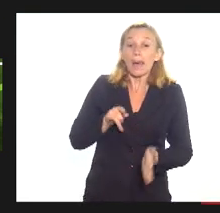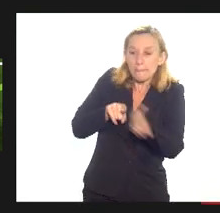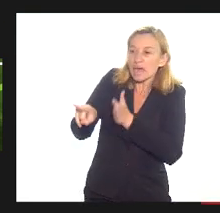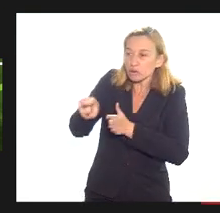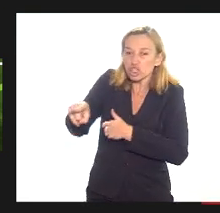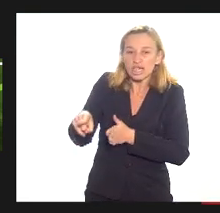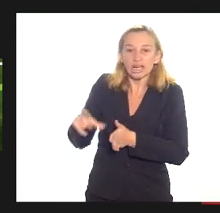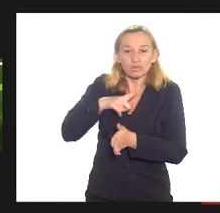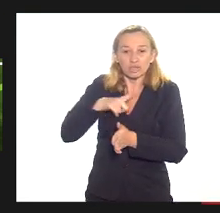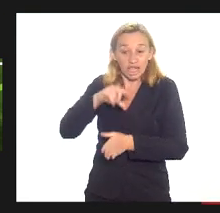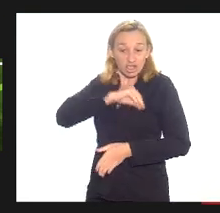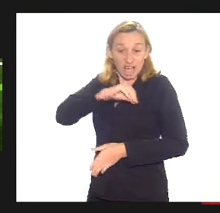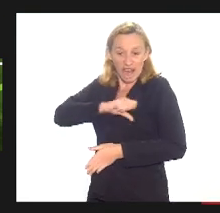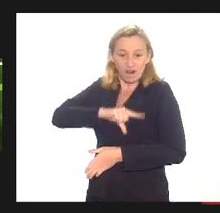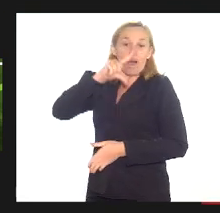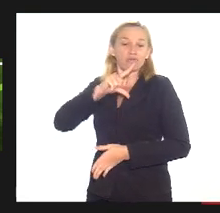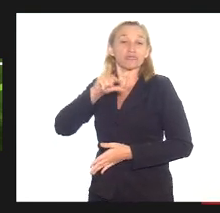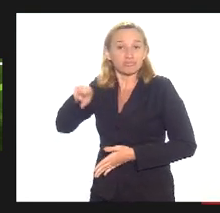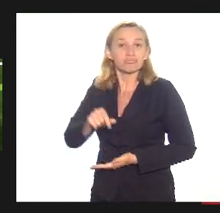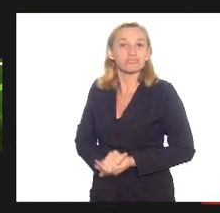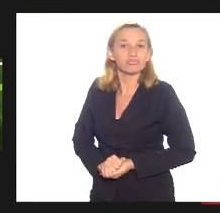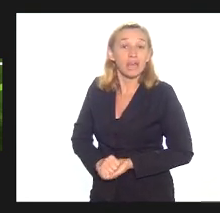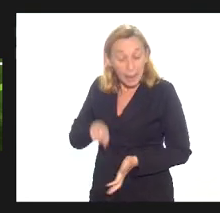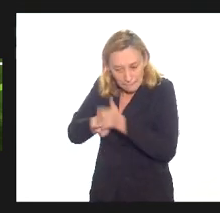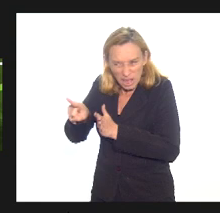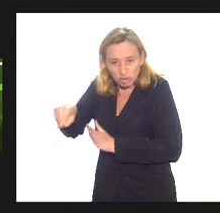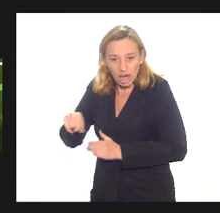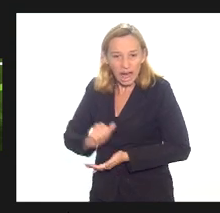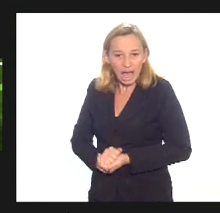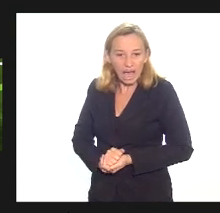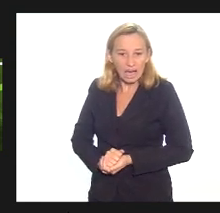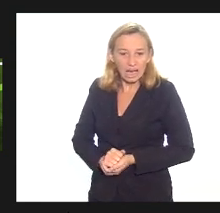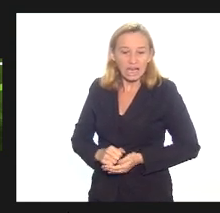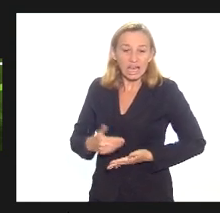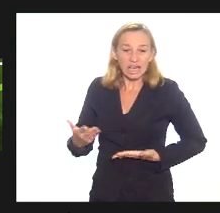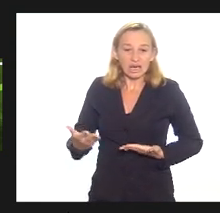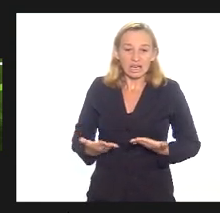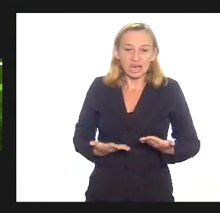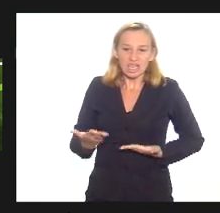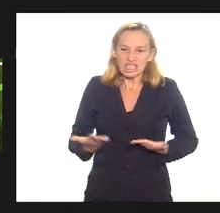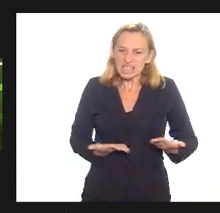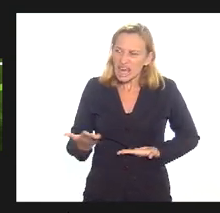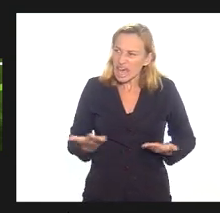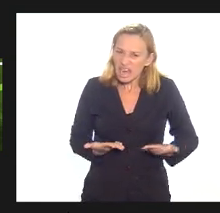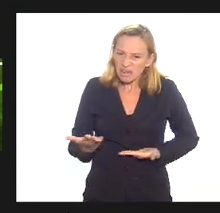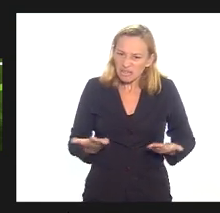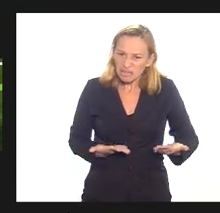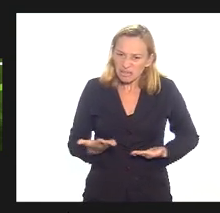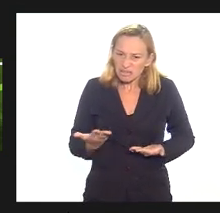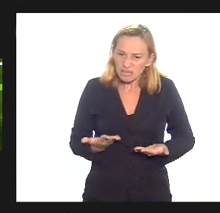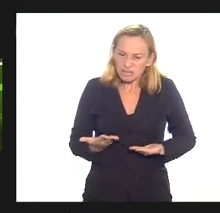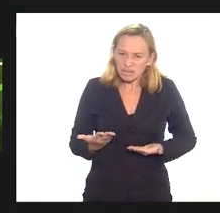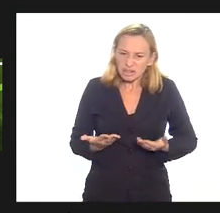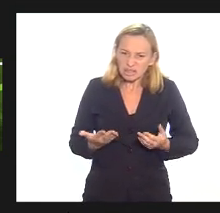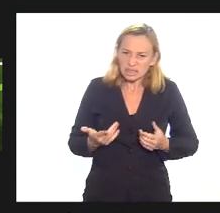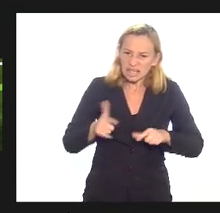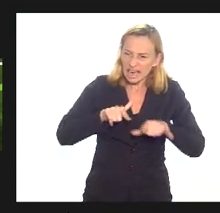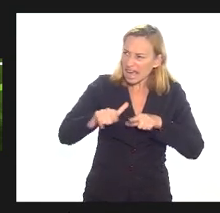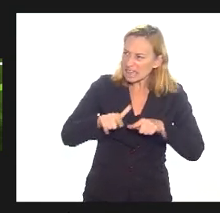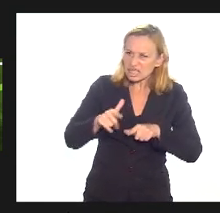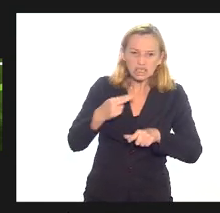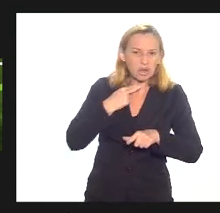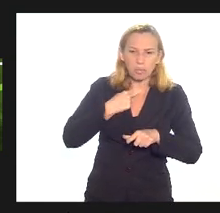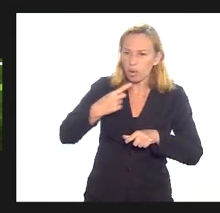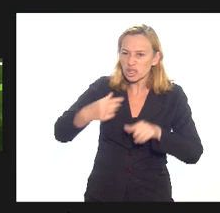ele não tem aumento na vida dele pergunta lá a empregada doméstica que não pode ir para a Disney e só fala besteira só fala